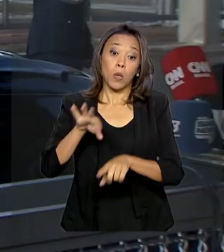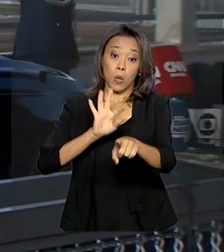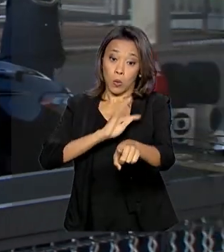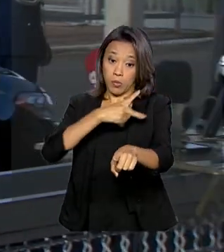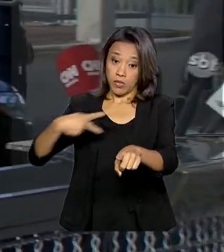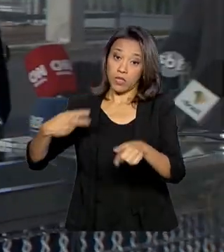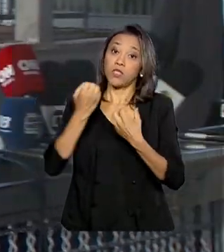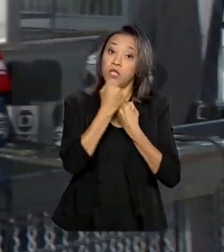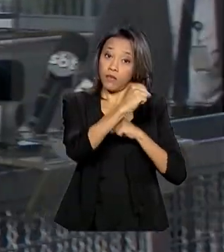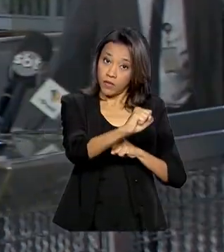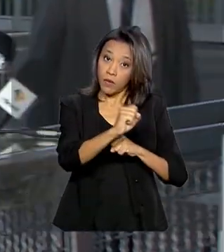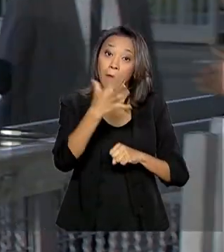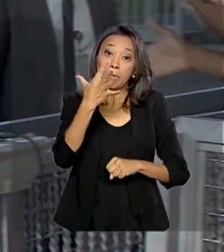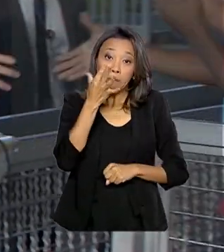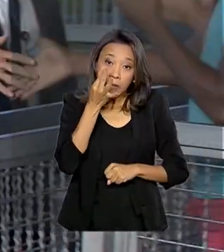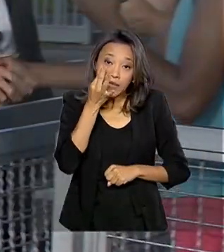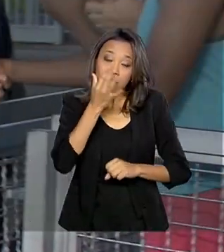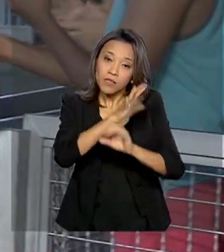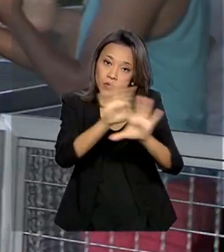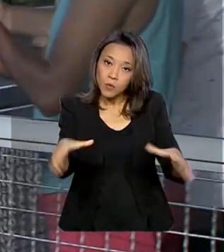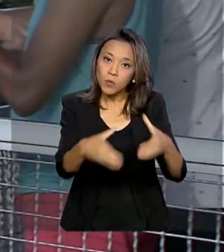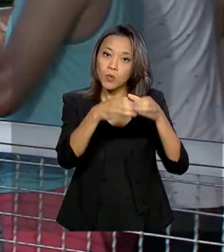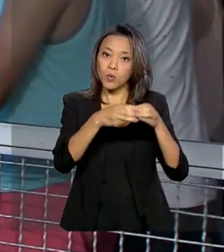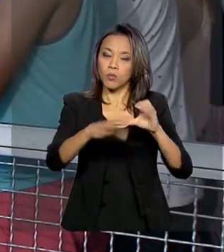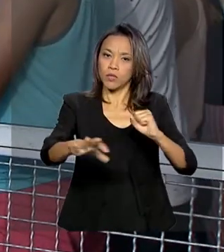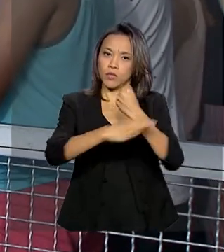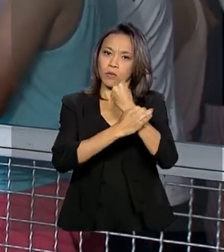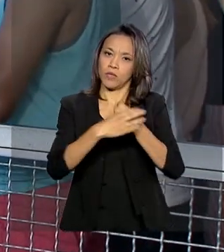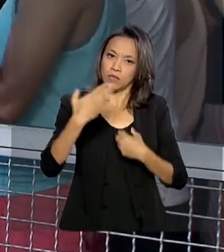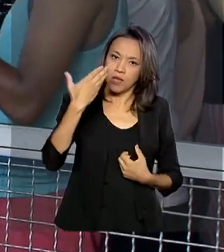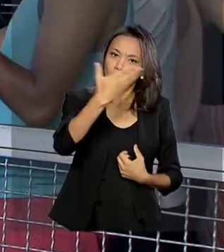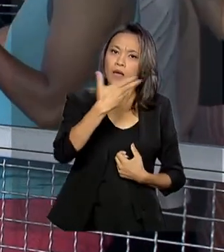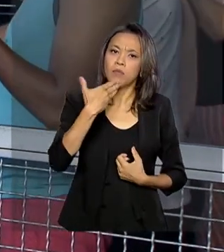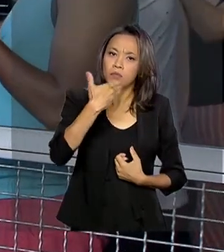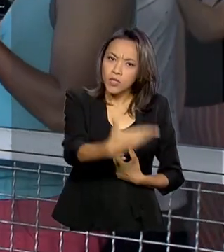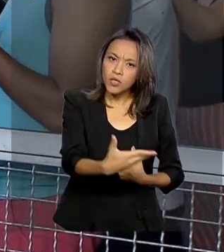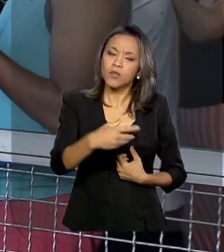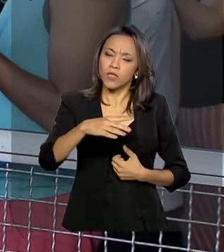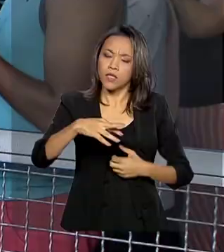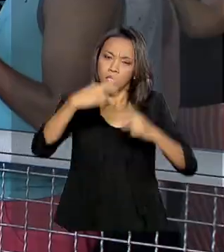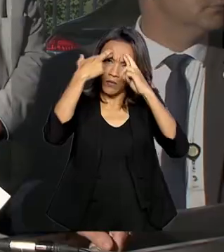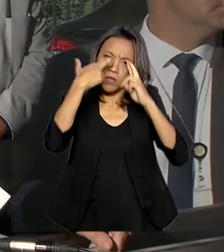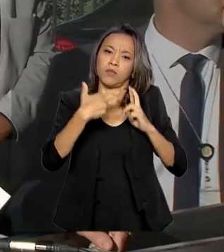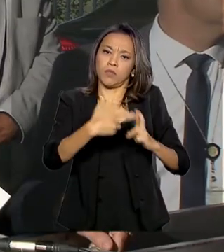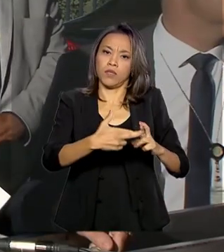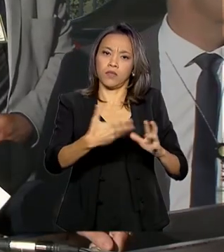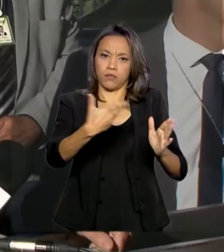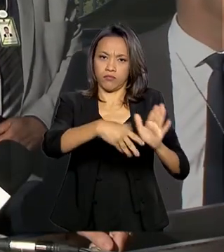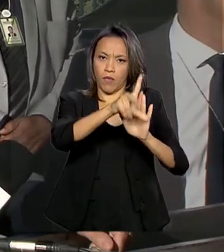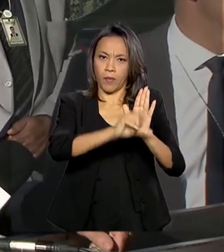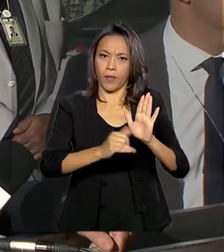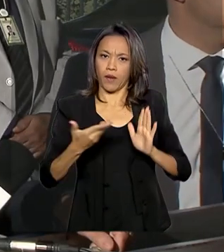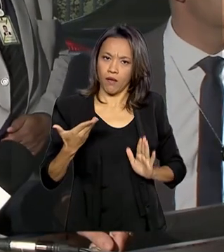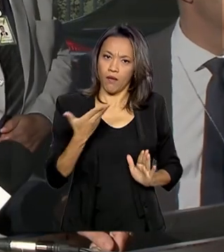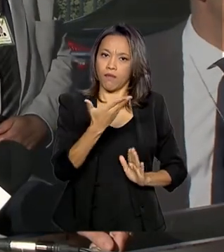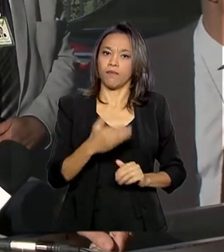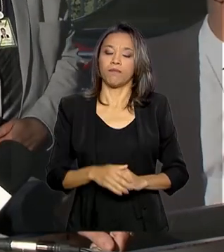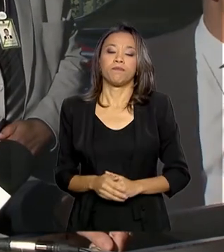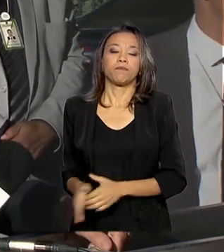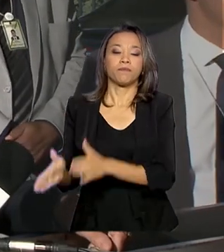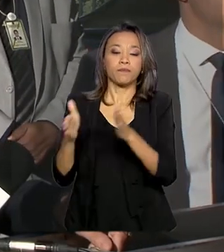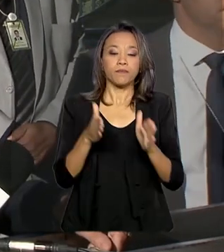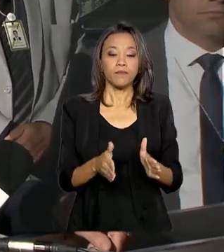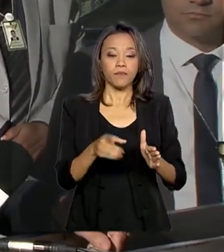presença das Forças Armadas e pediu garantia jurídica aos militares que vão participar da missão. A gente precisa do parlamento